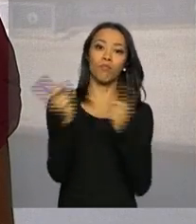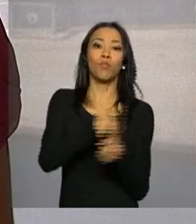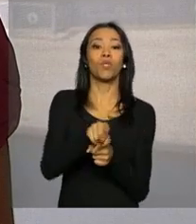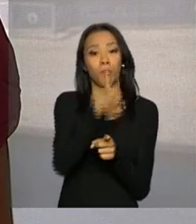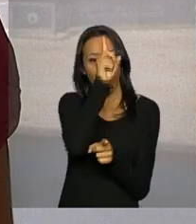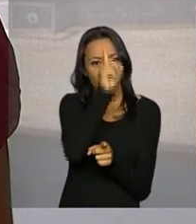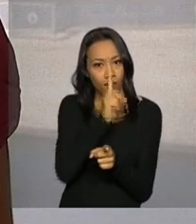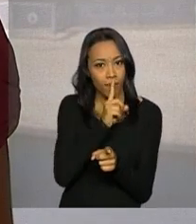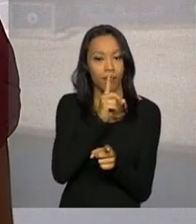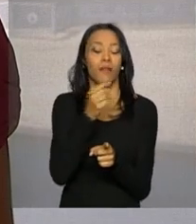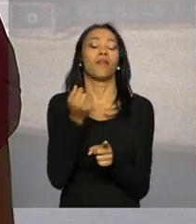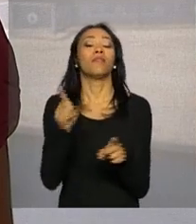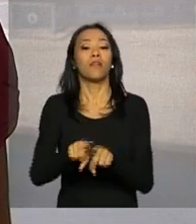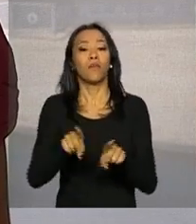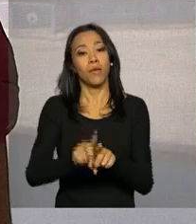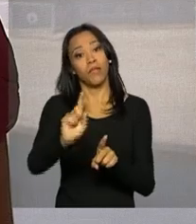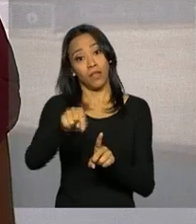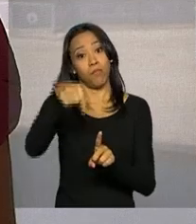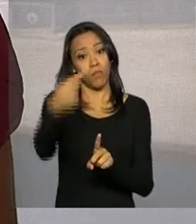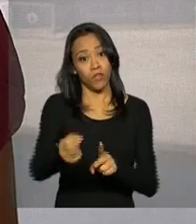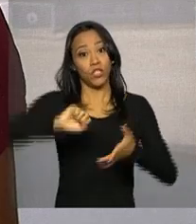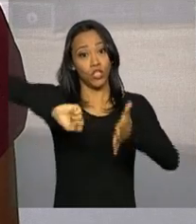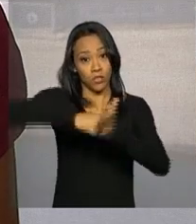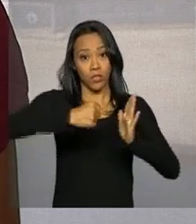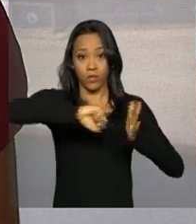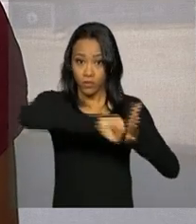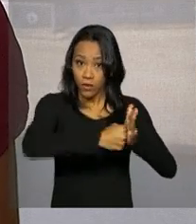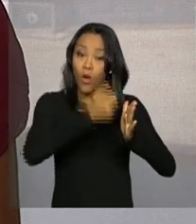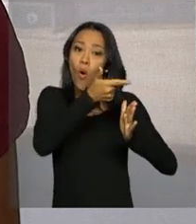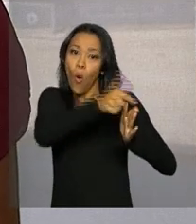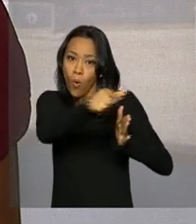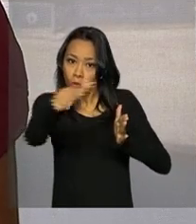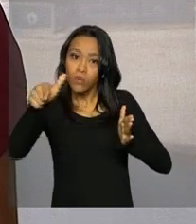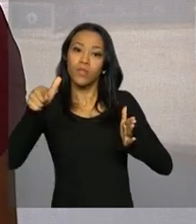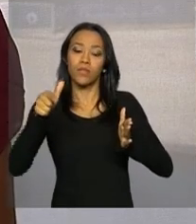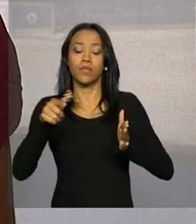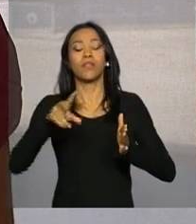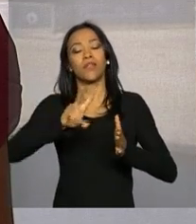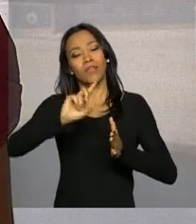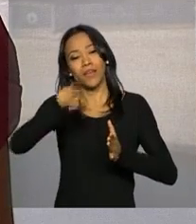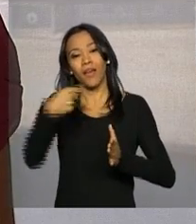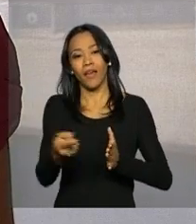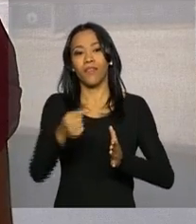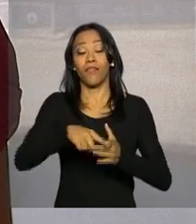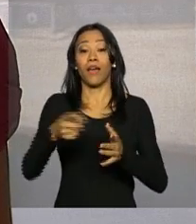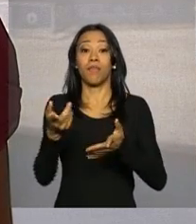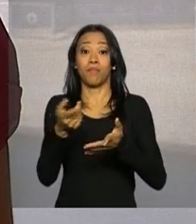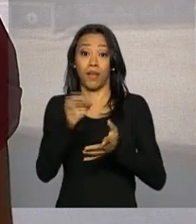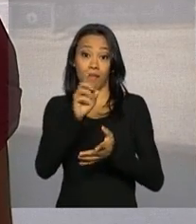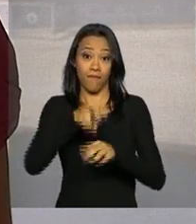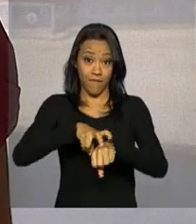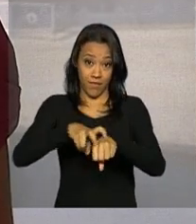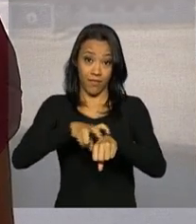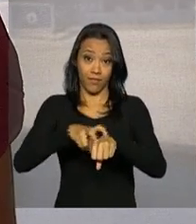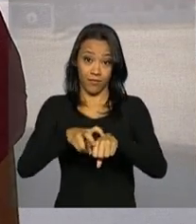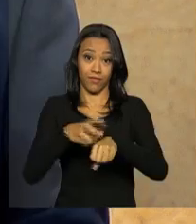o ministro anunciou que serão desligadas outras termoelétricas e, finalmente, passando aí para a bandeira verde.